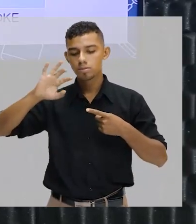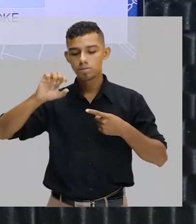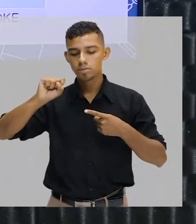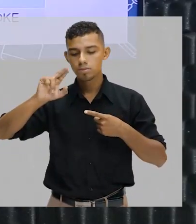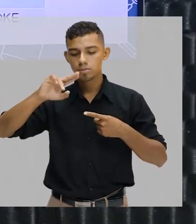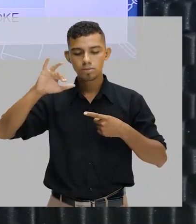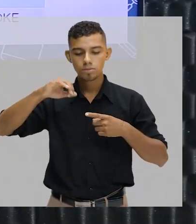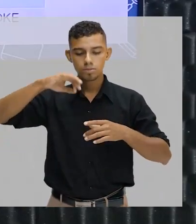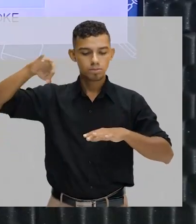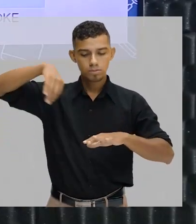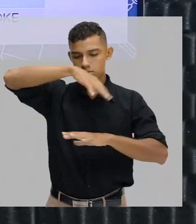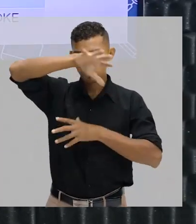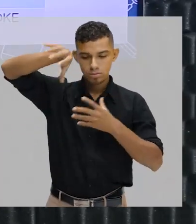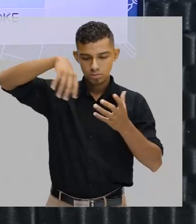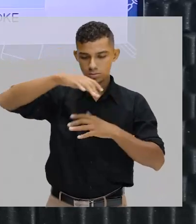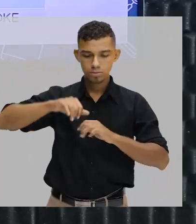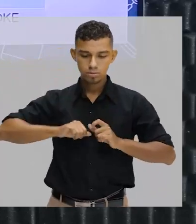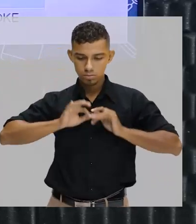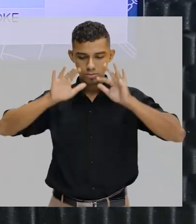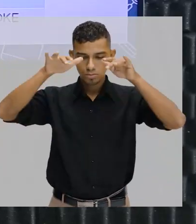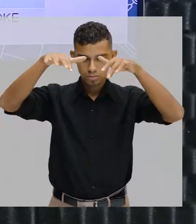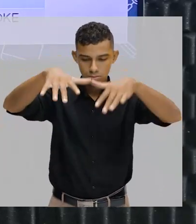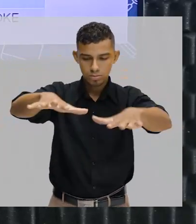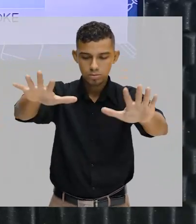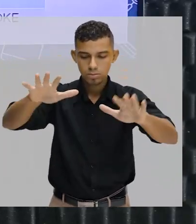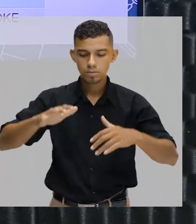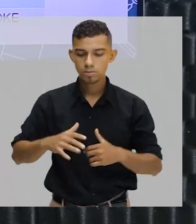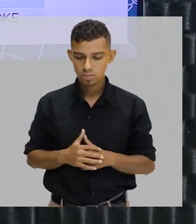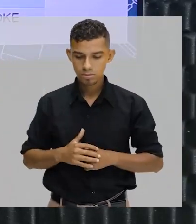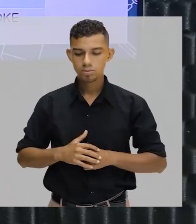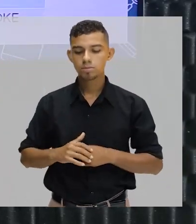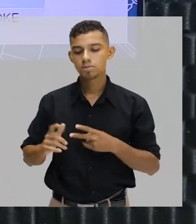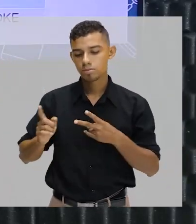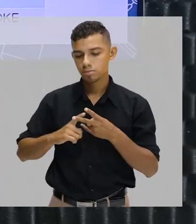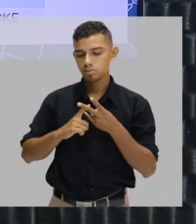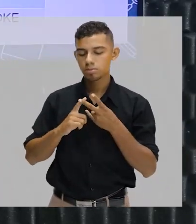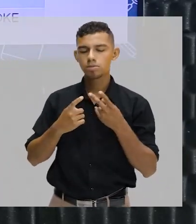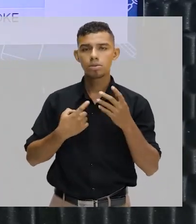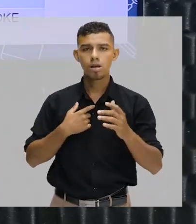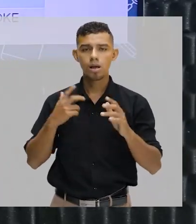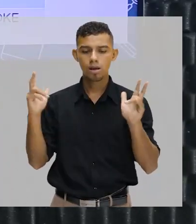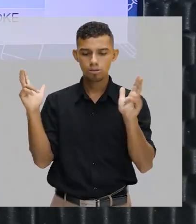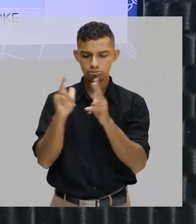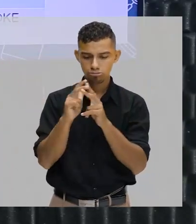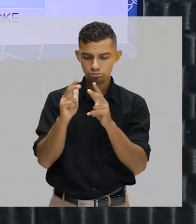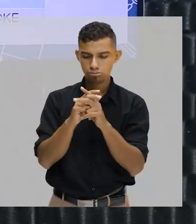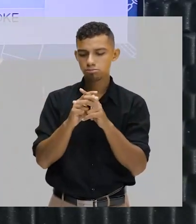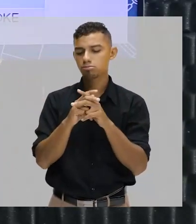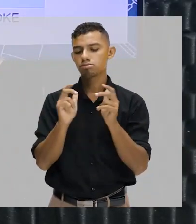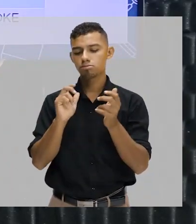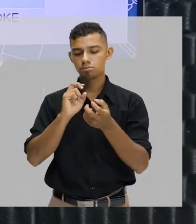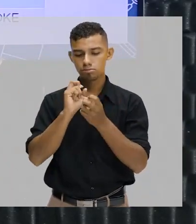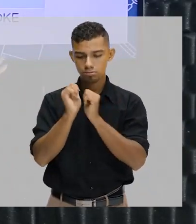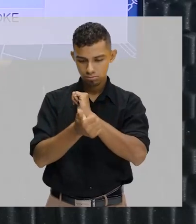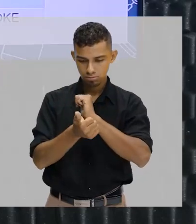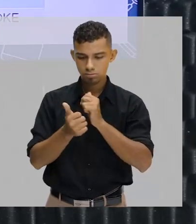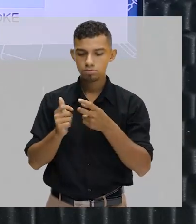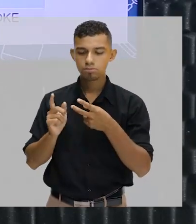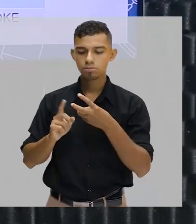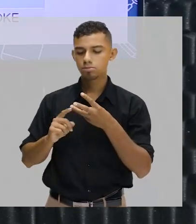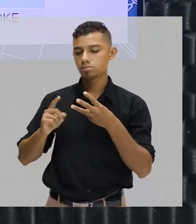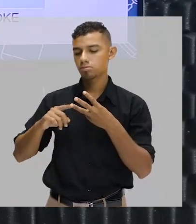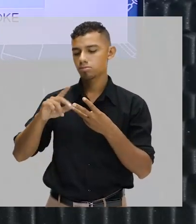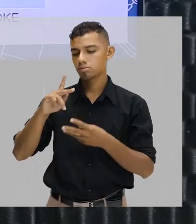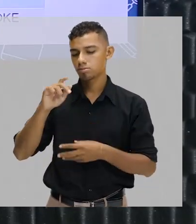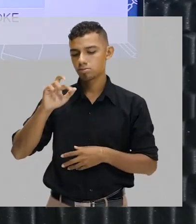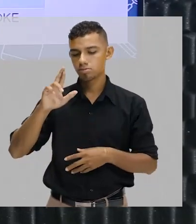que é o tsunami, a onda gigante, karate, que nós falamos em português, e karaoke, que